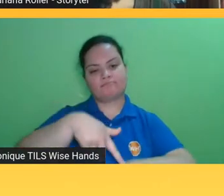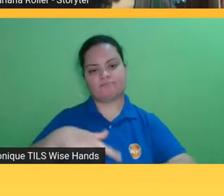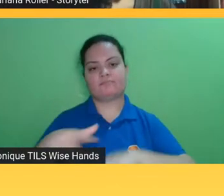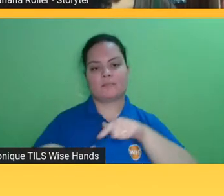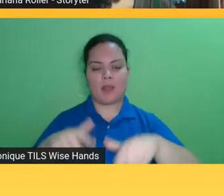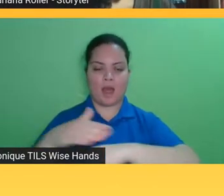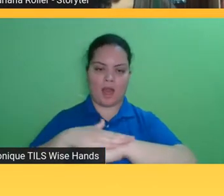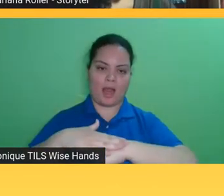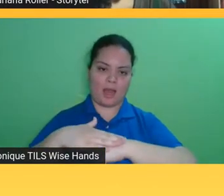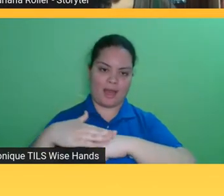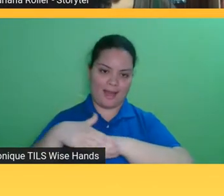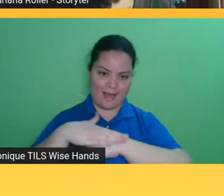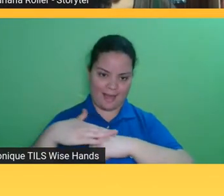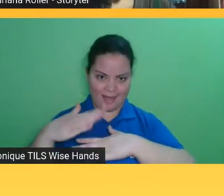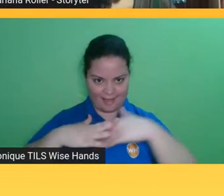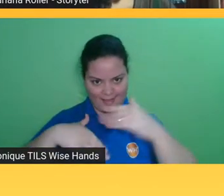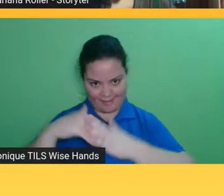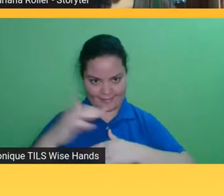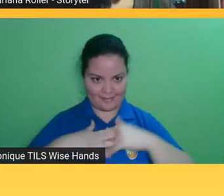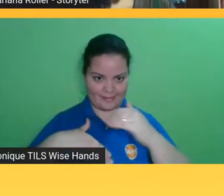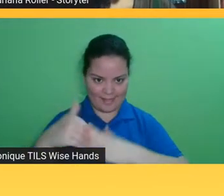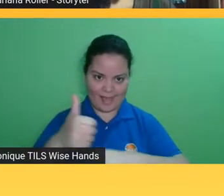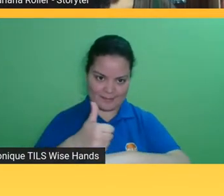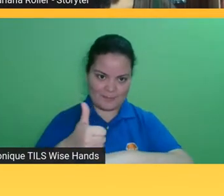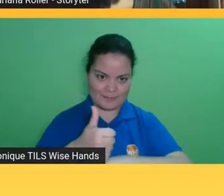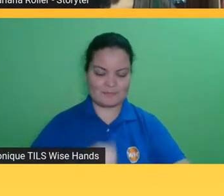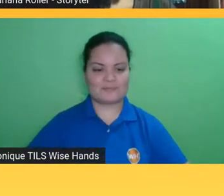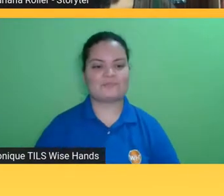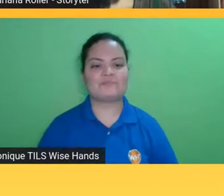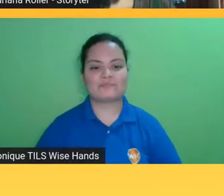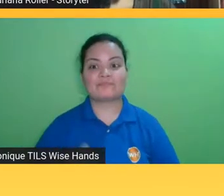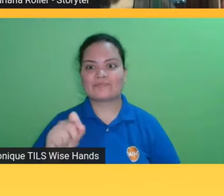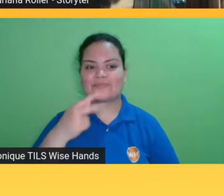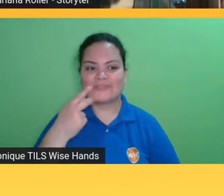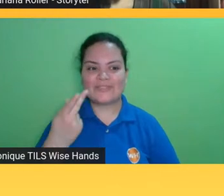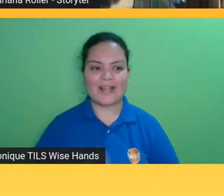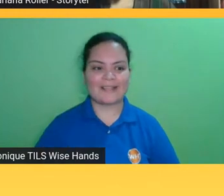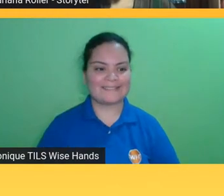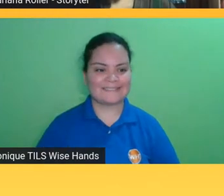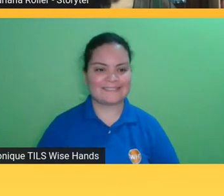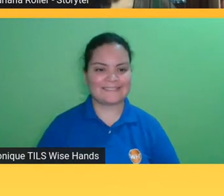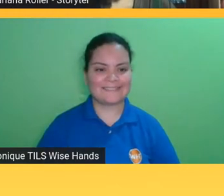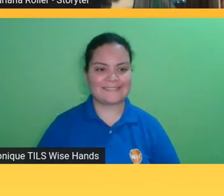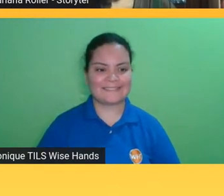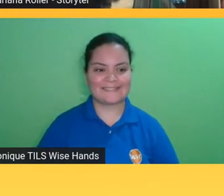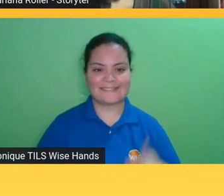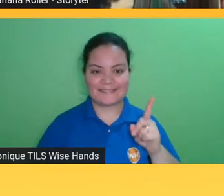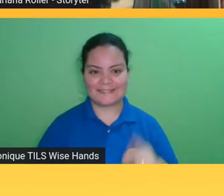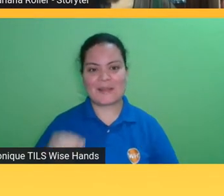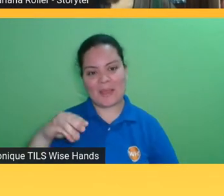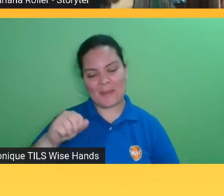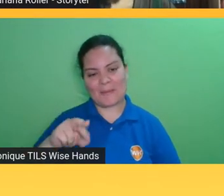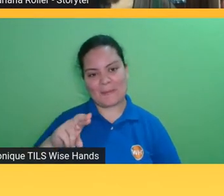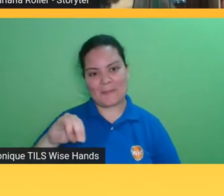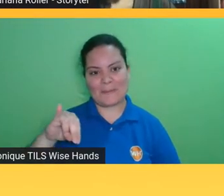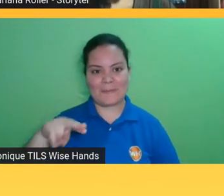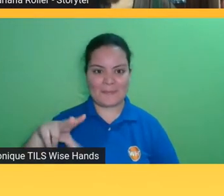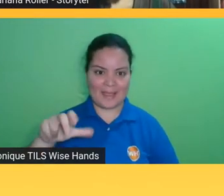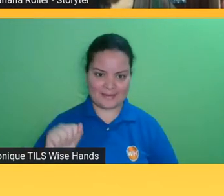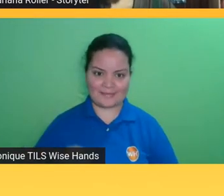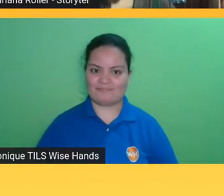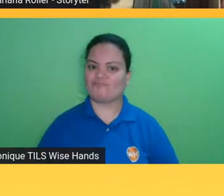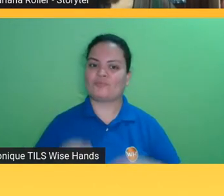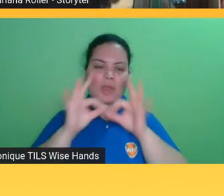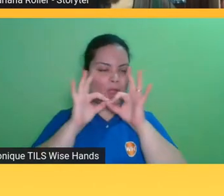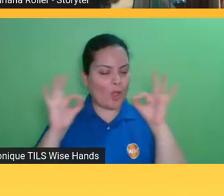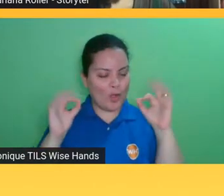quem que pode ajudar é uma ótima pergunta Wanner mas são tantas mudanças que